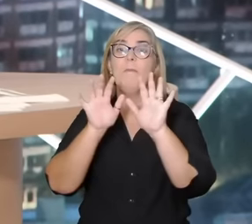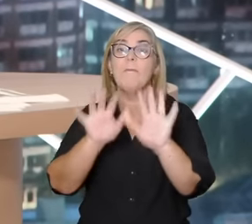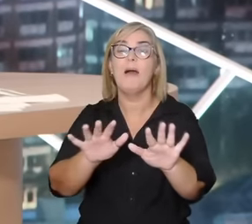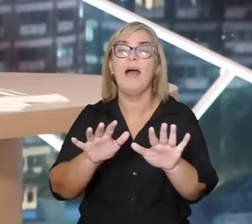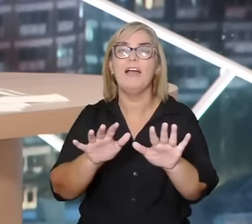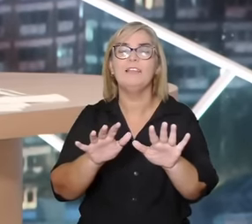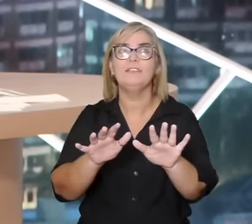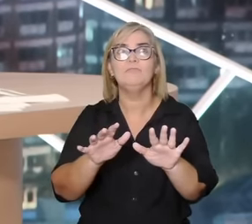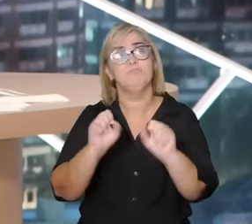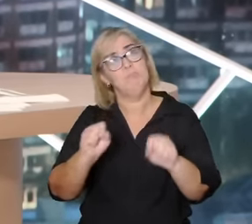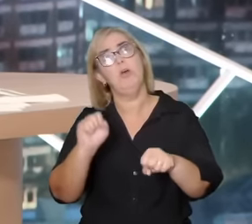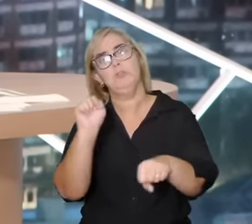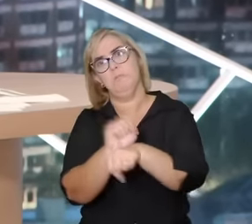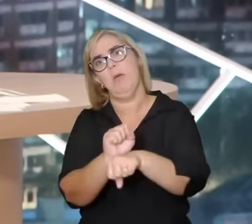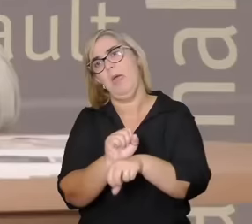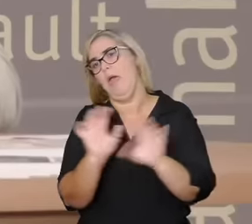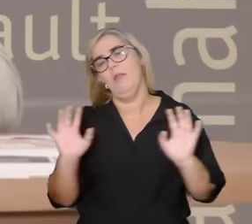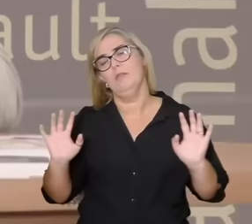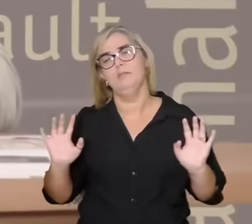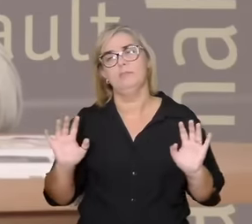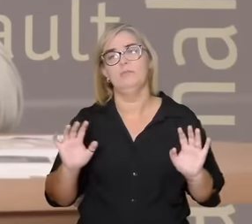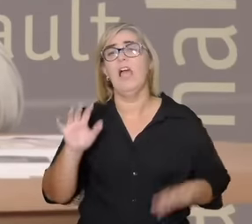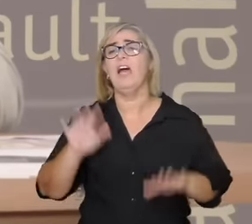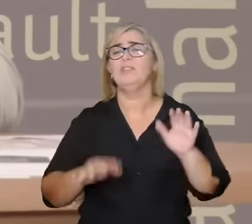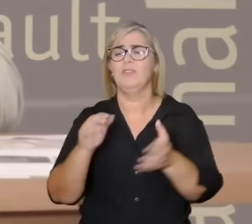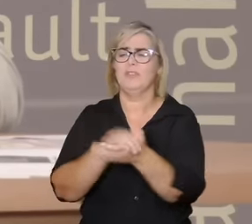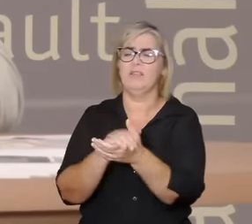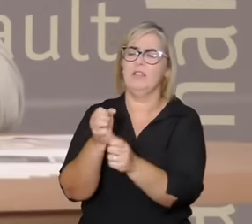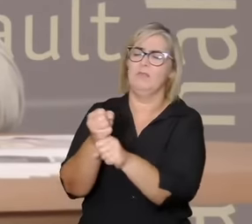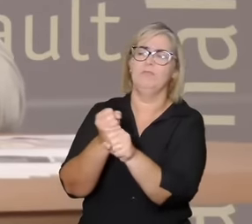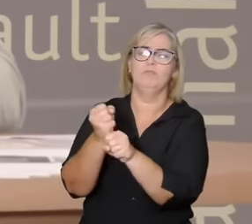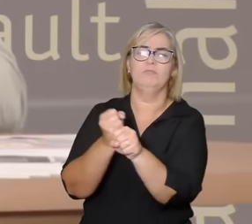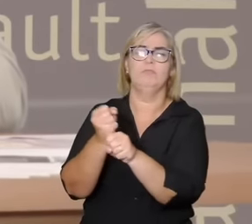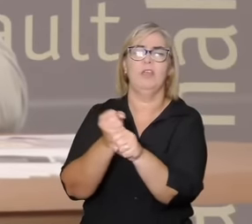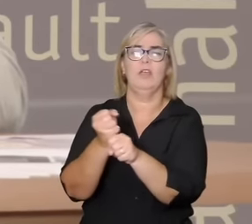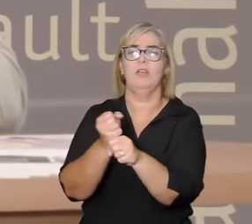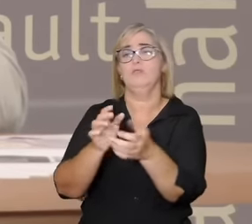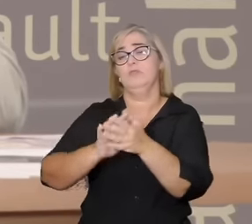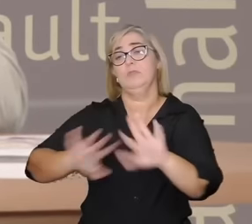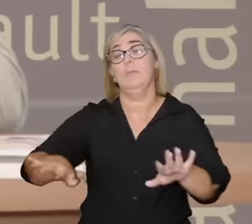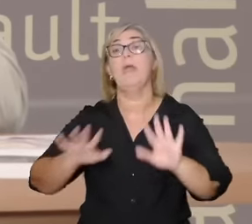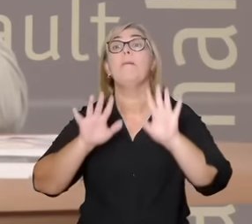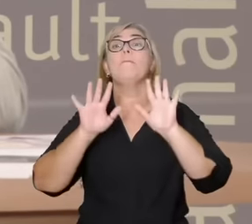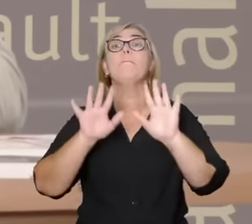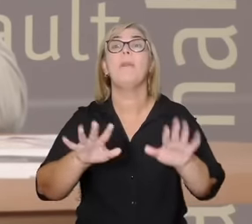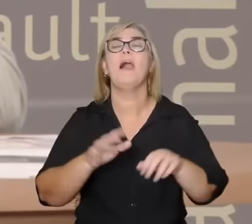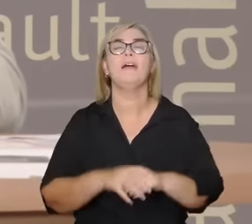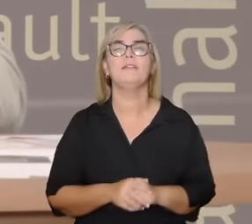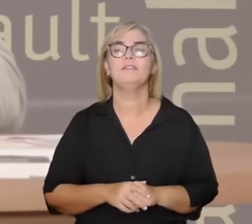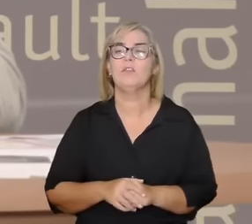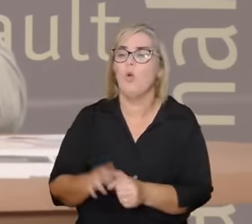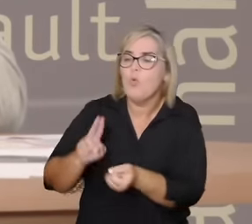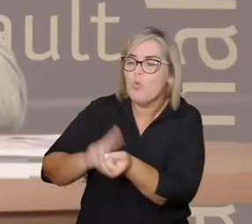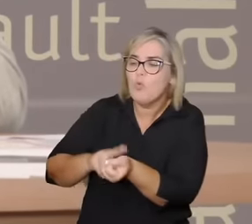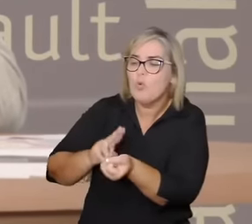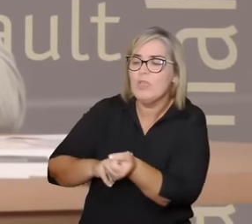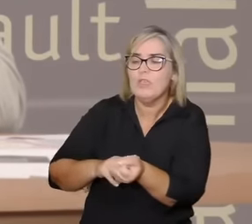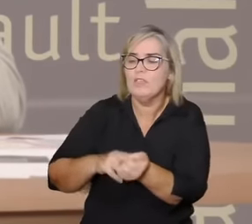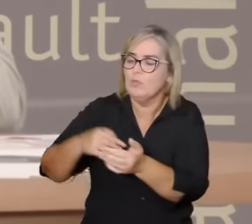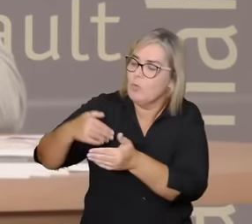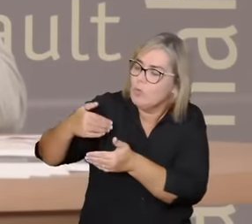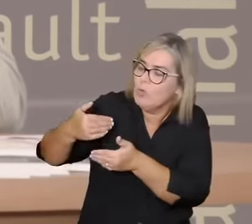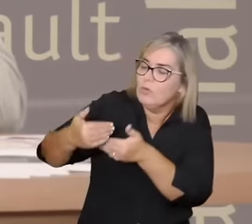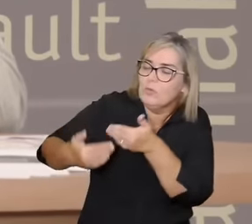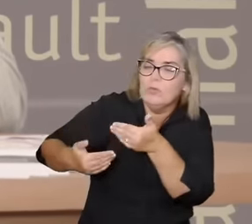um dia pare de bailar aquele casal que bailou muito tempo mas o ritual tem esse papel o é o ritual para assumir um